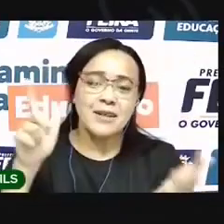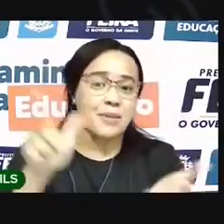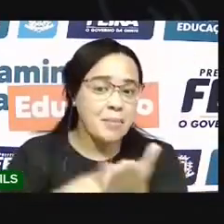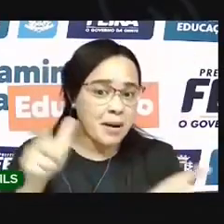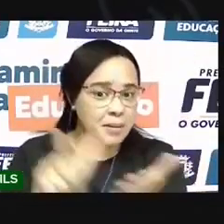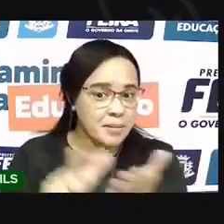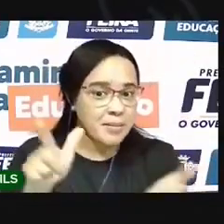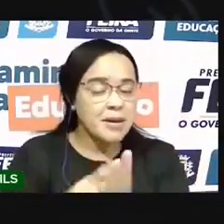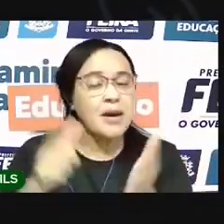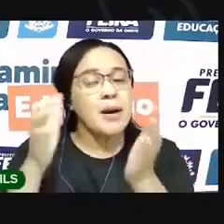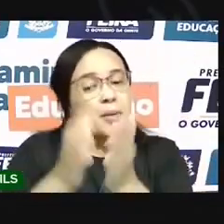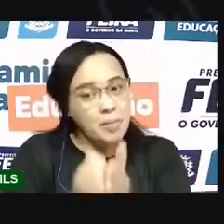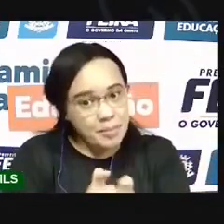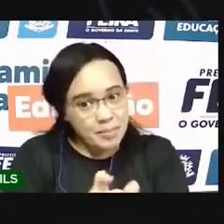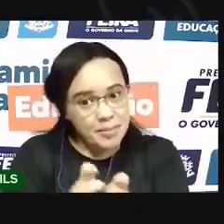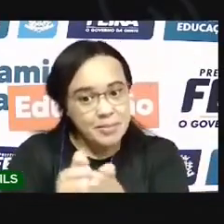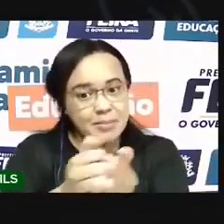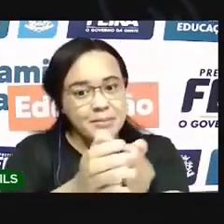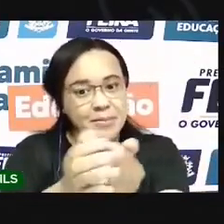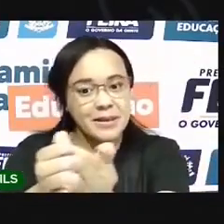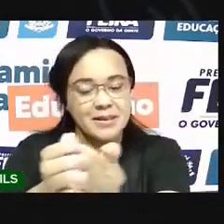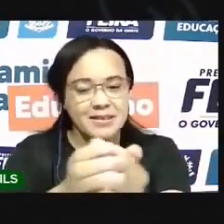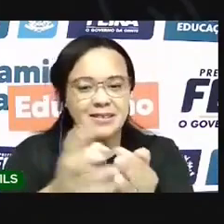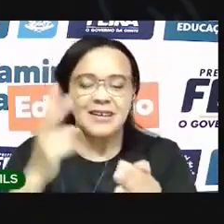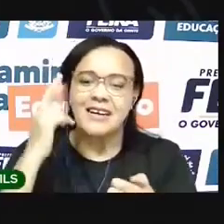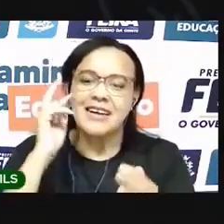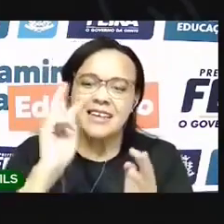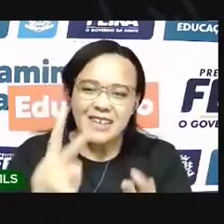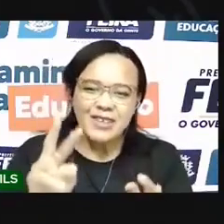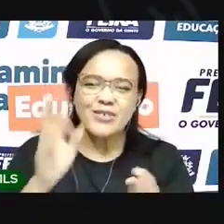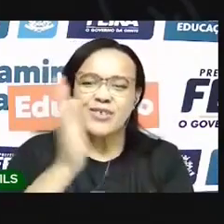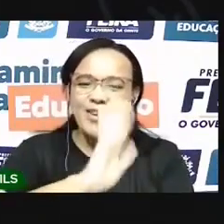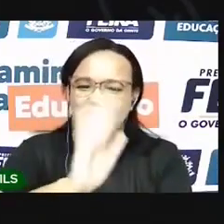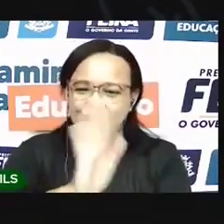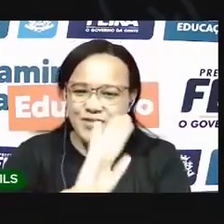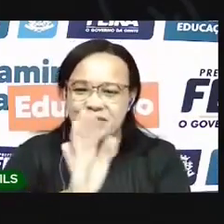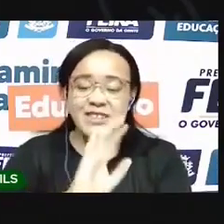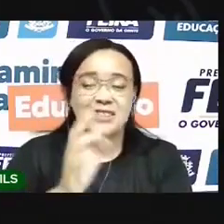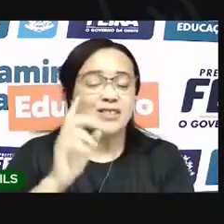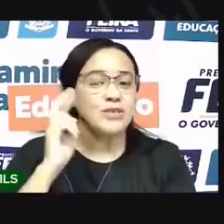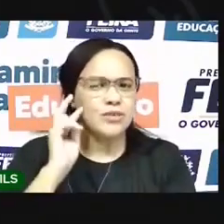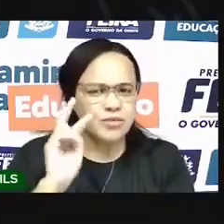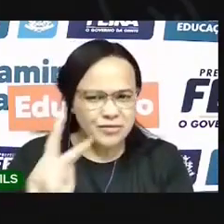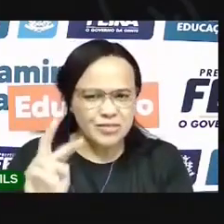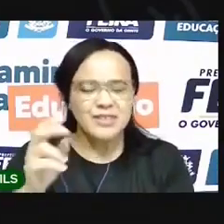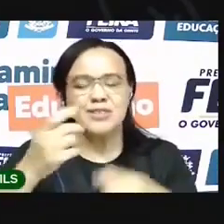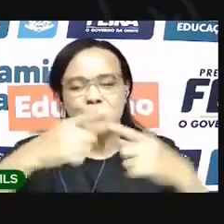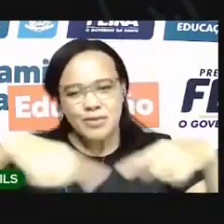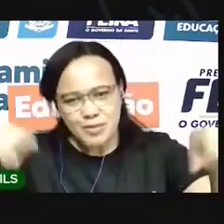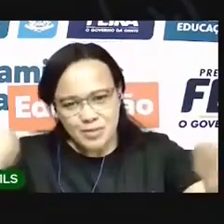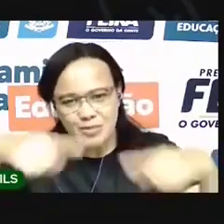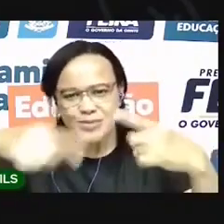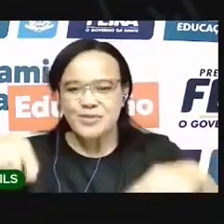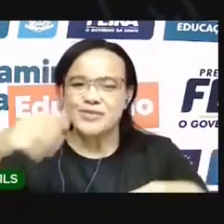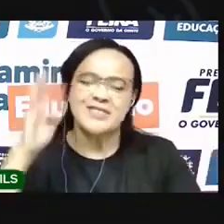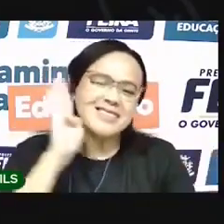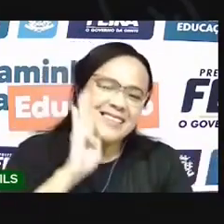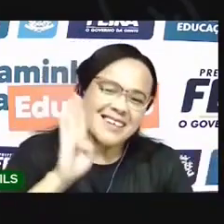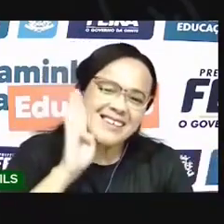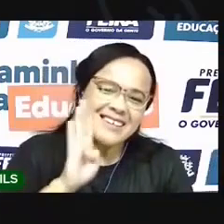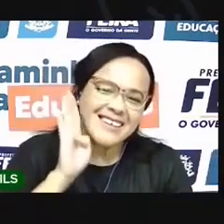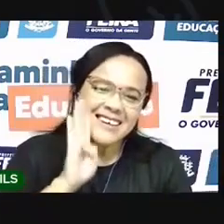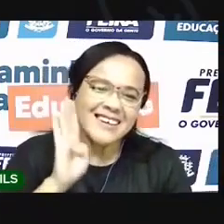tá? Do jeito que vocês vão aprender assistindo lá aquele vídeo. E o vídeo também está mostrando uma musiquinha legal, né? Como era?